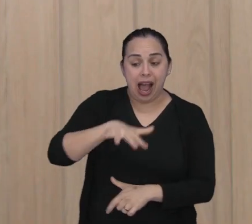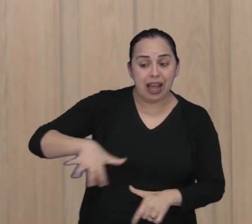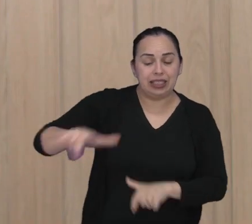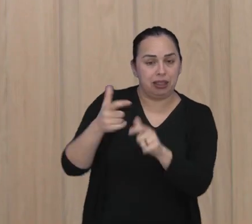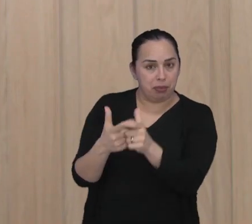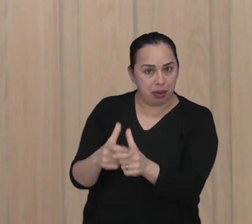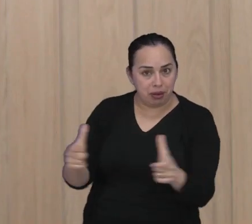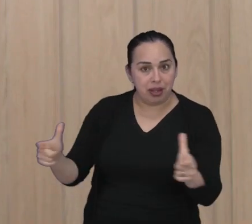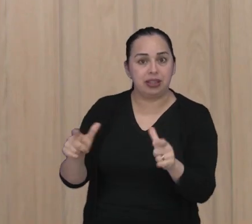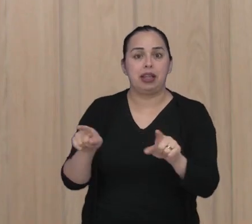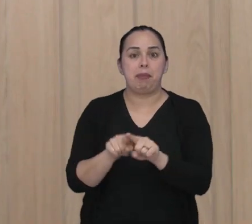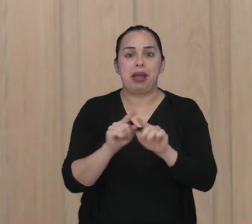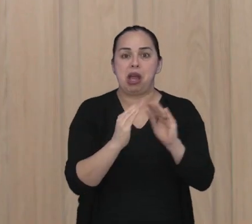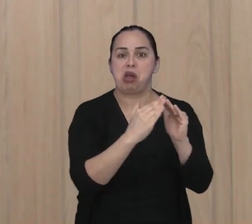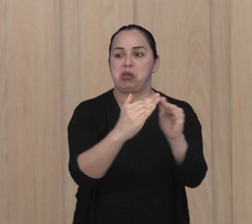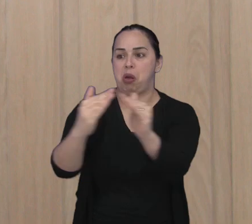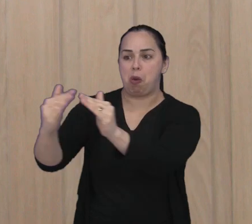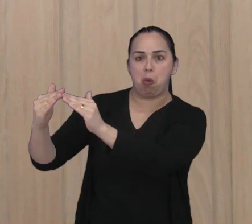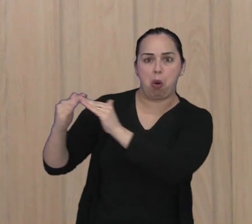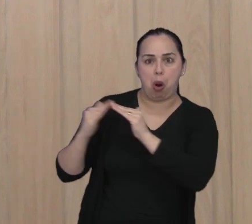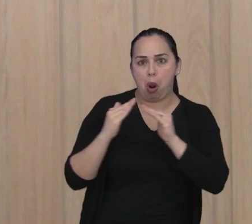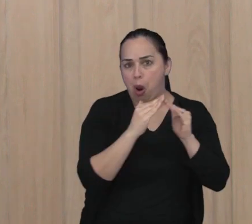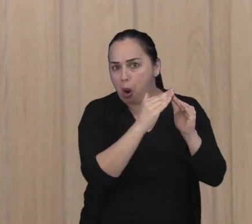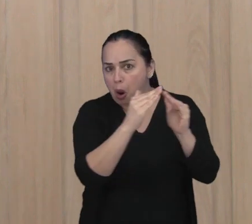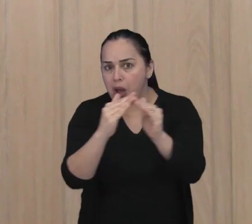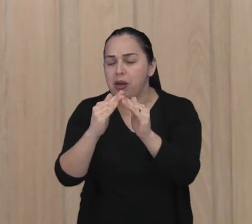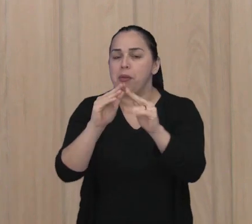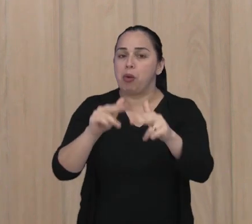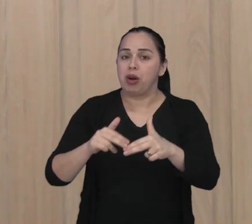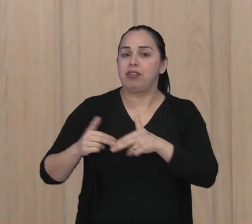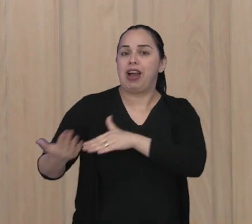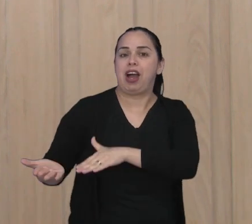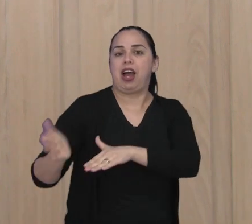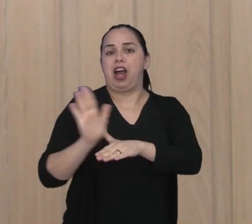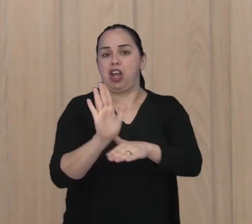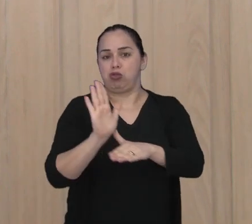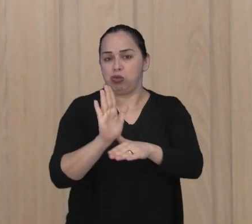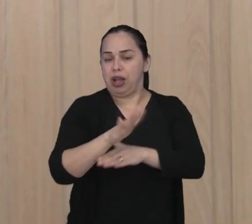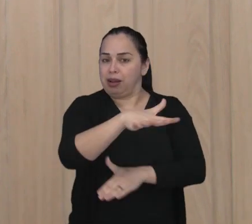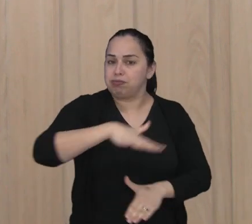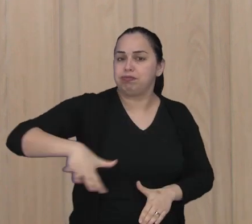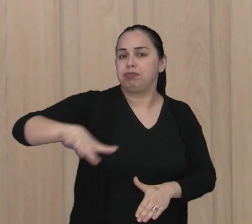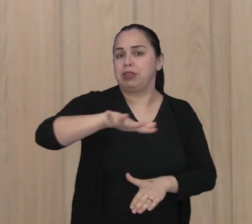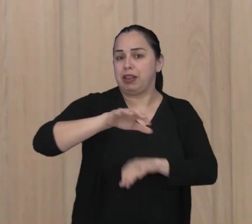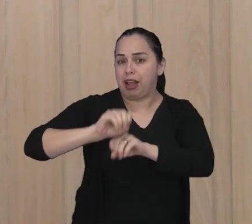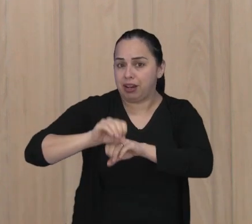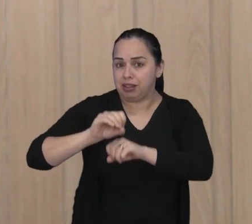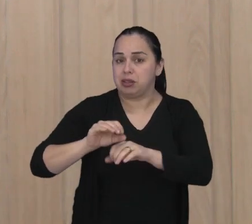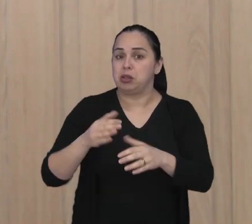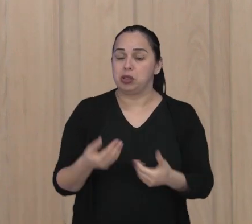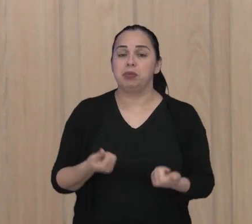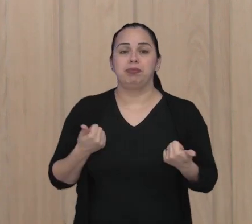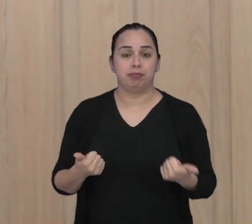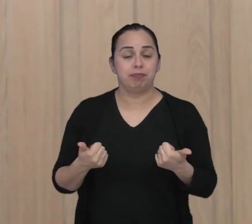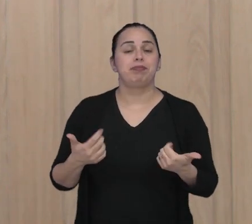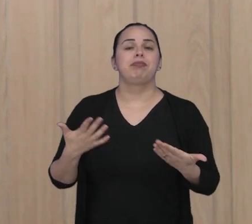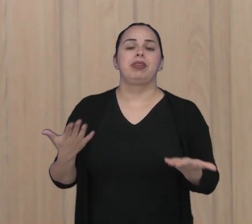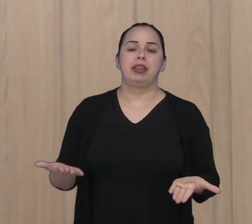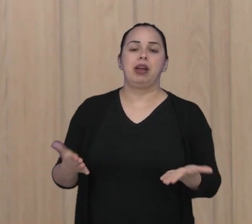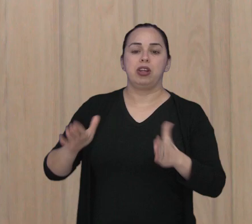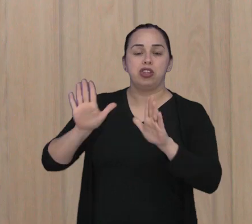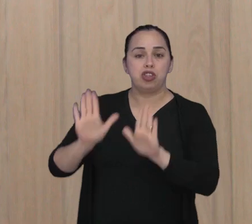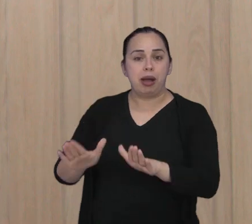é uma região que tem crescido muito, tem uma previsão de ampliação de moradias, então tenho certeza que vai contemplar a rede de serviços